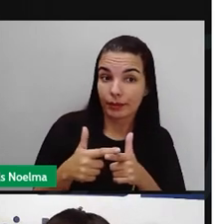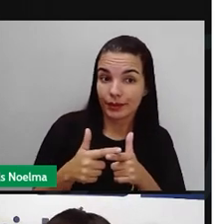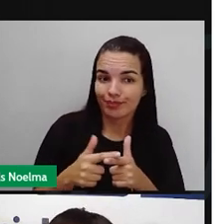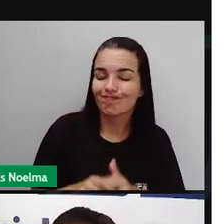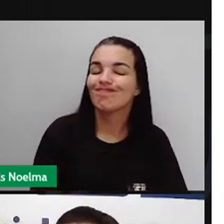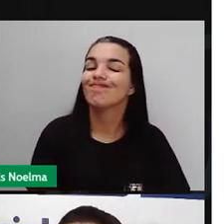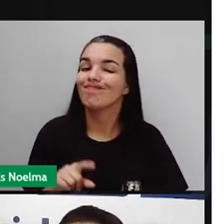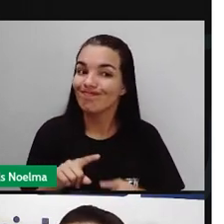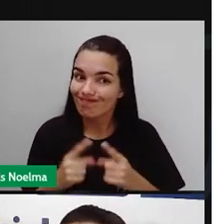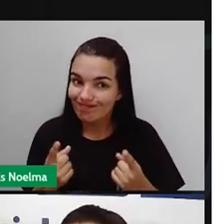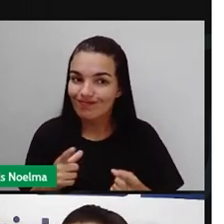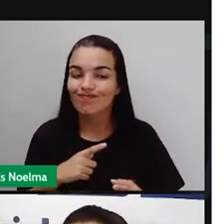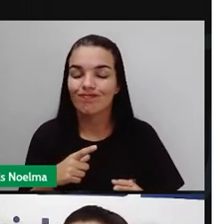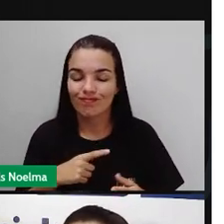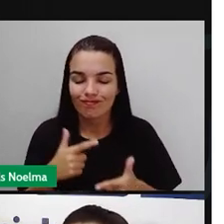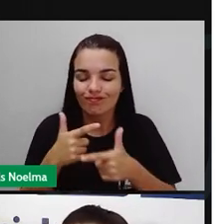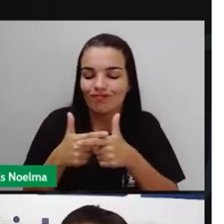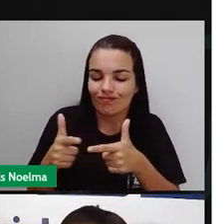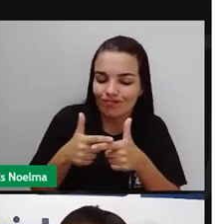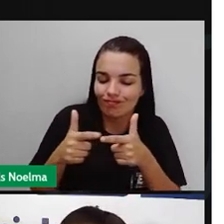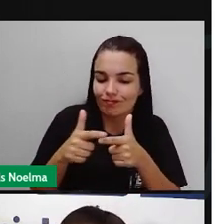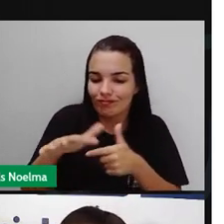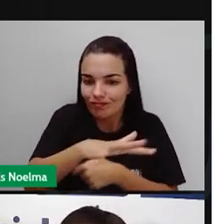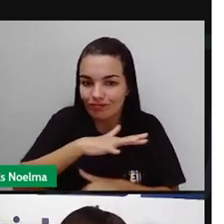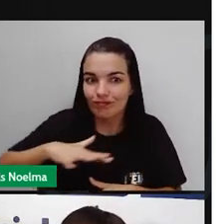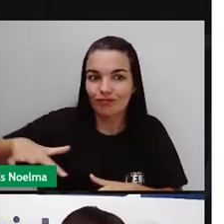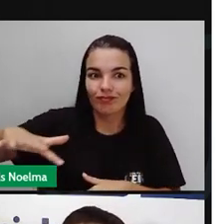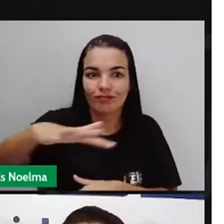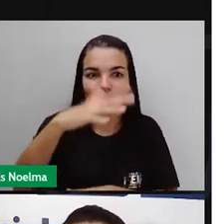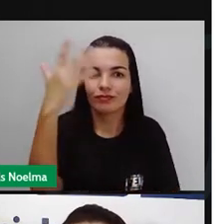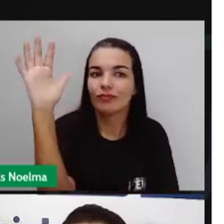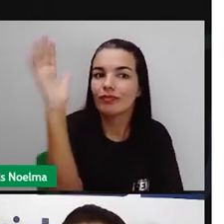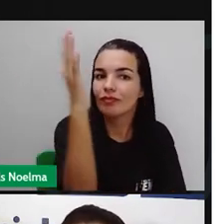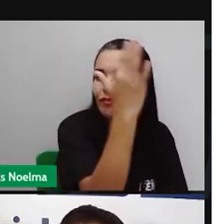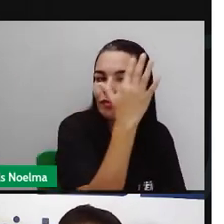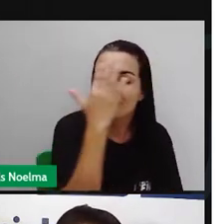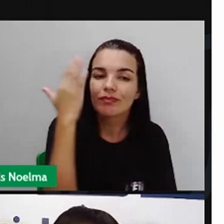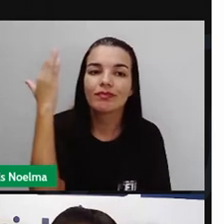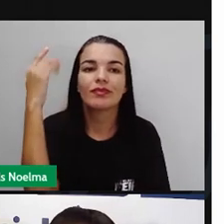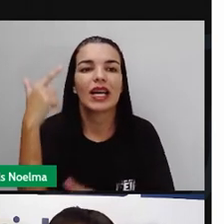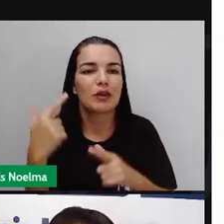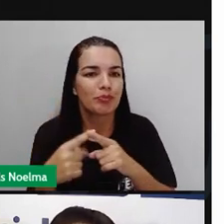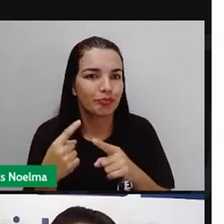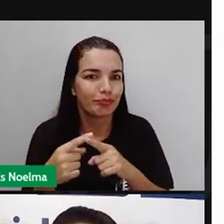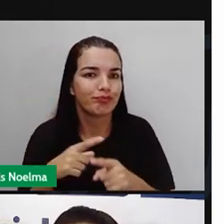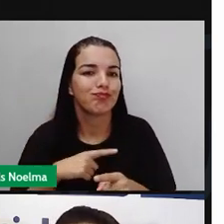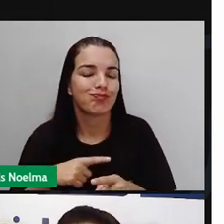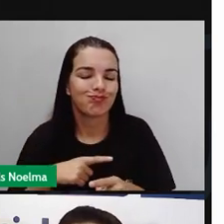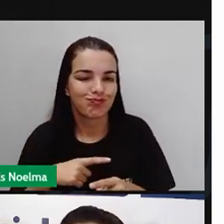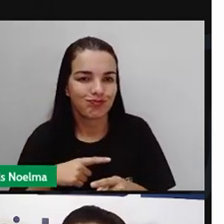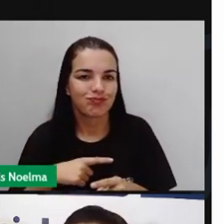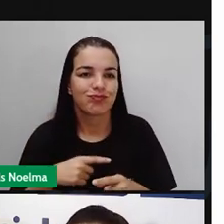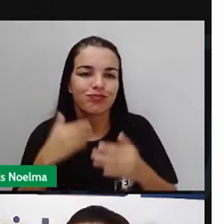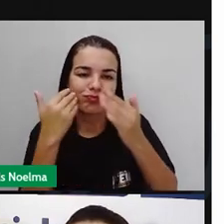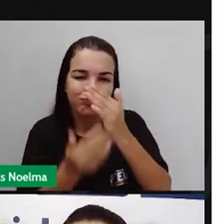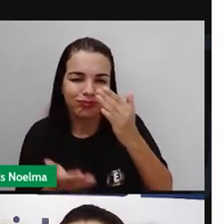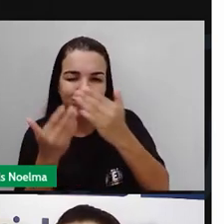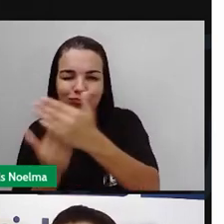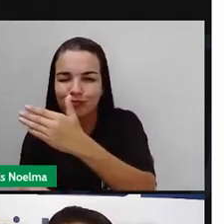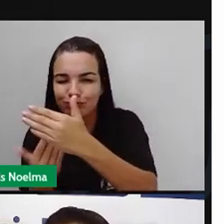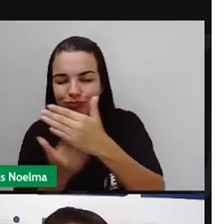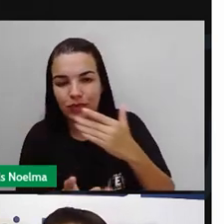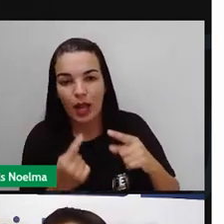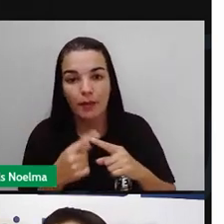ambiente, porque o meio ambiente ficou prejudicado na época, né? Uma vez que essas pessoas saíram de sua região